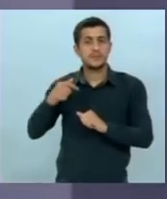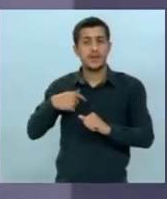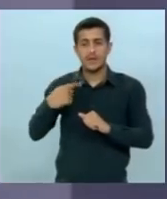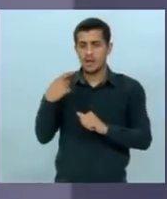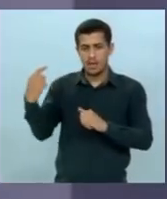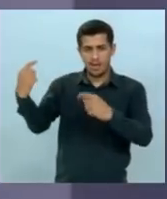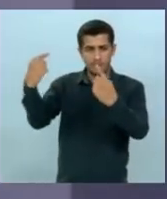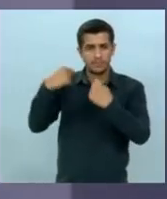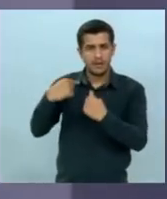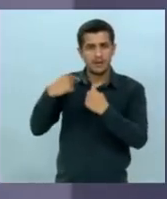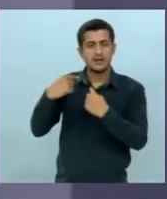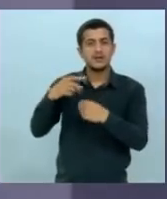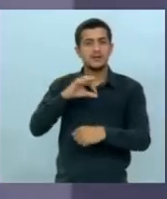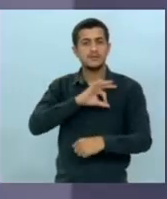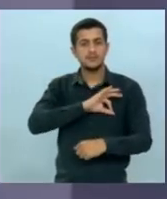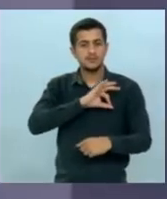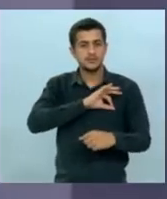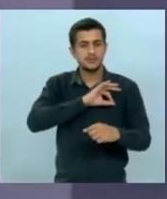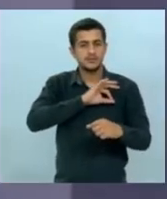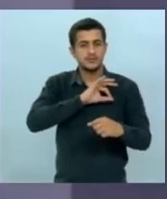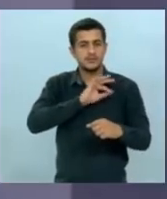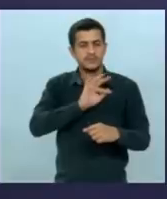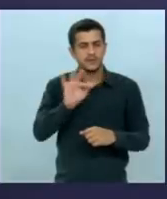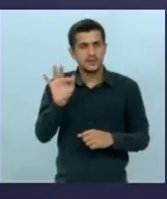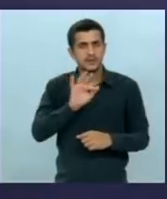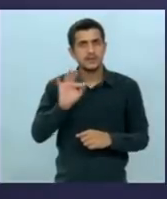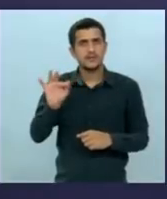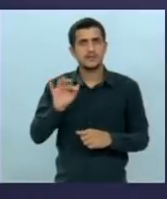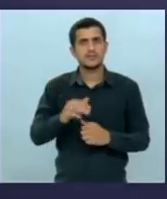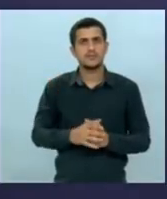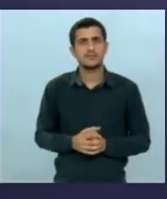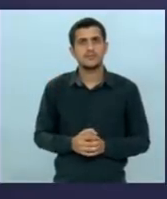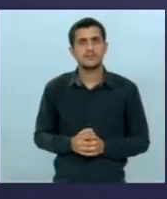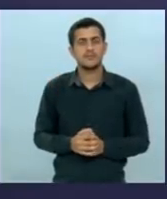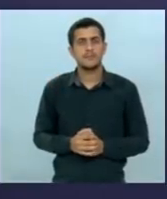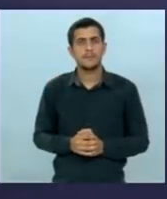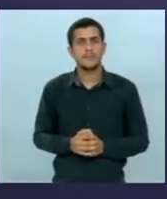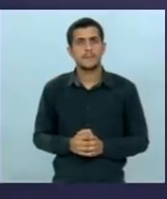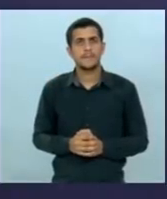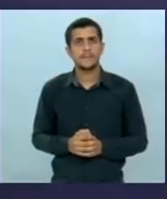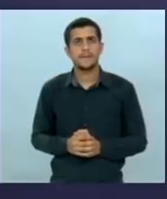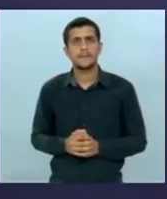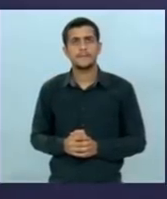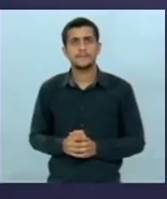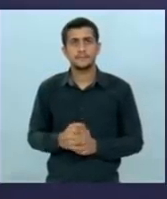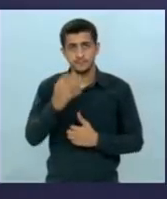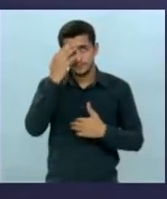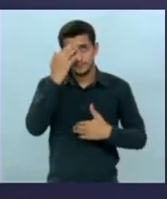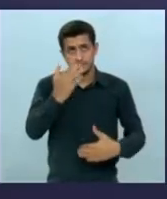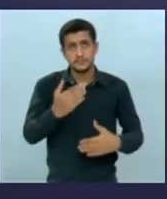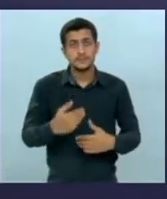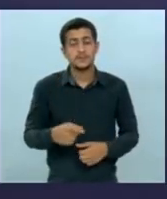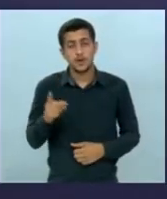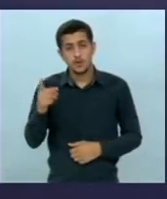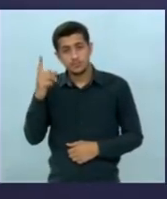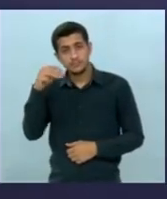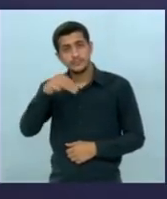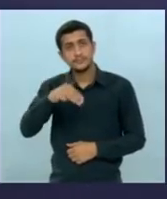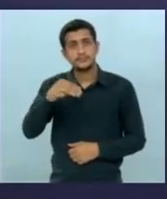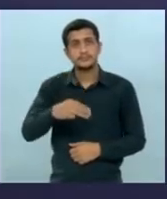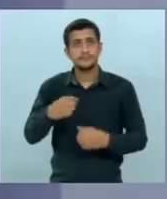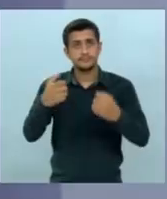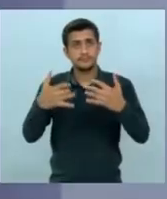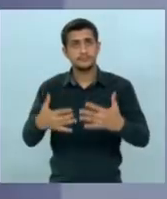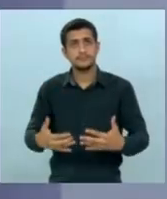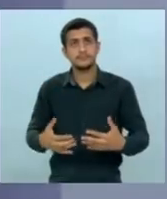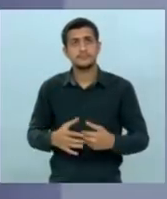exatamente a polícia federal aí a procuradoria geral da república tempo esgotado candidato obrigada o senhor tem agora um minuto para a